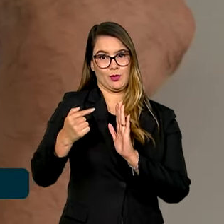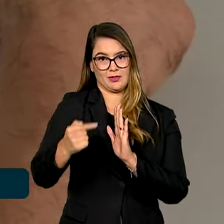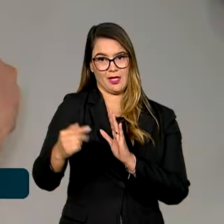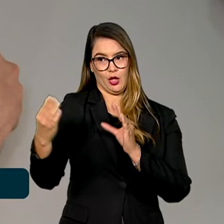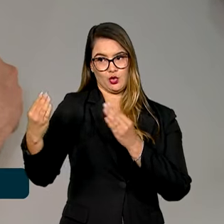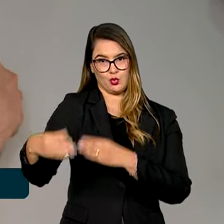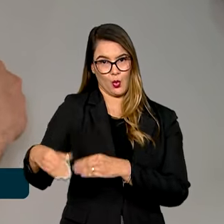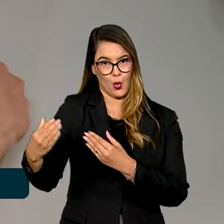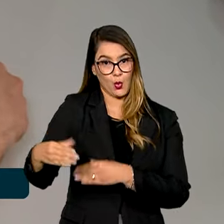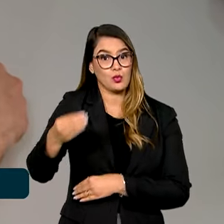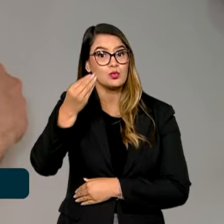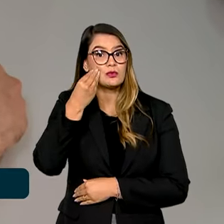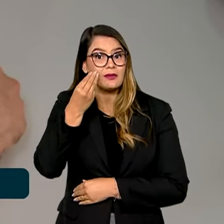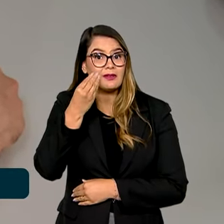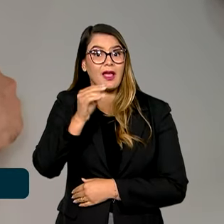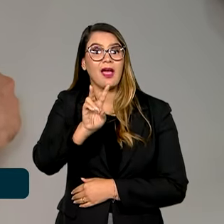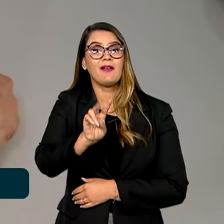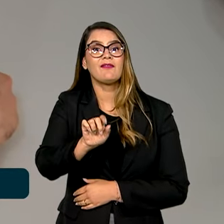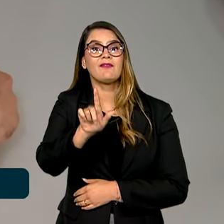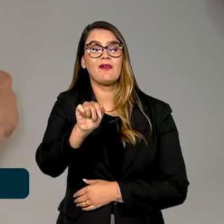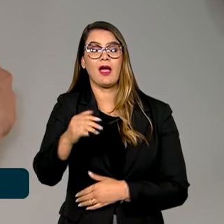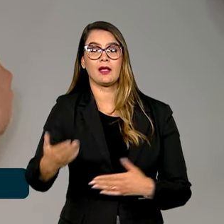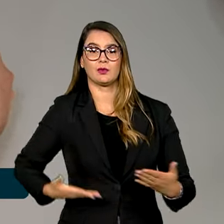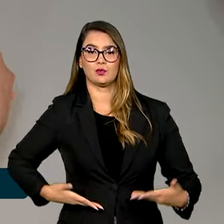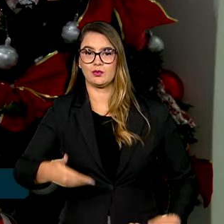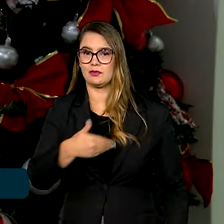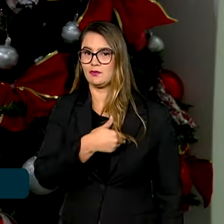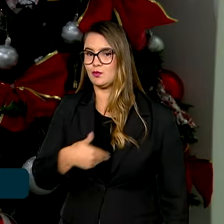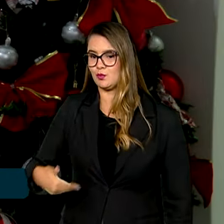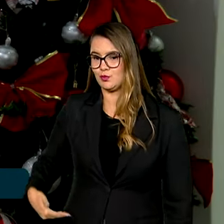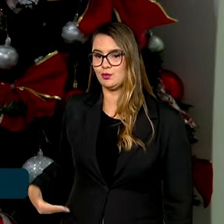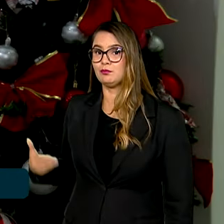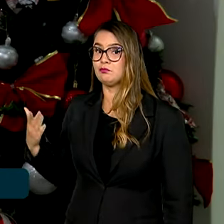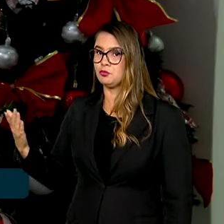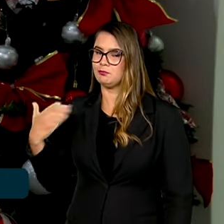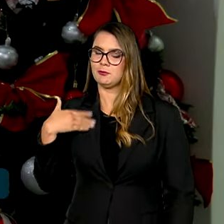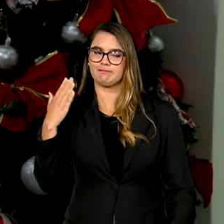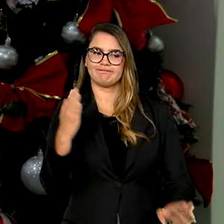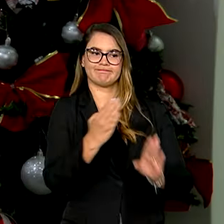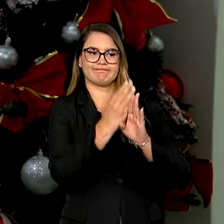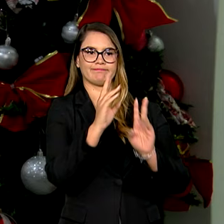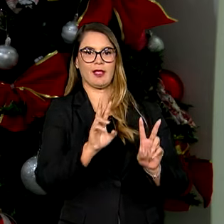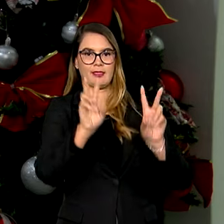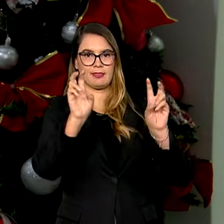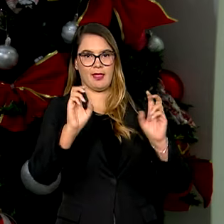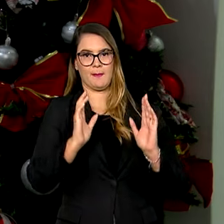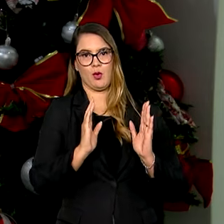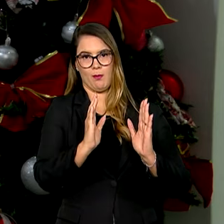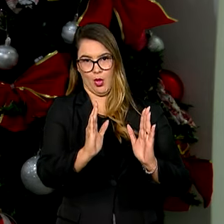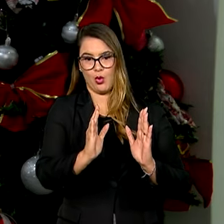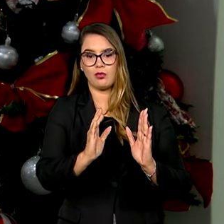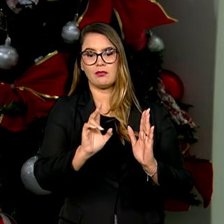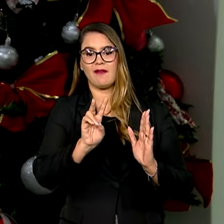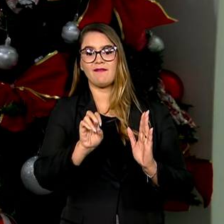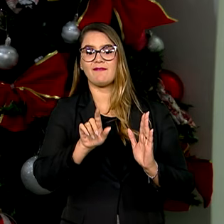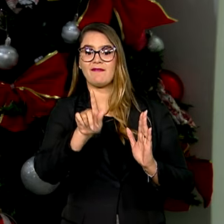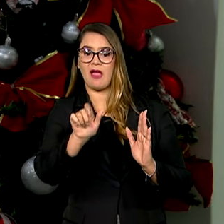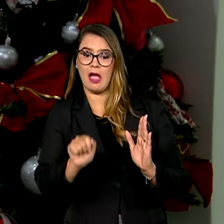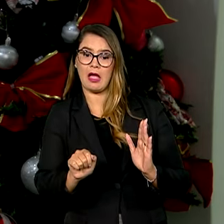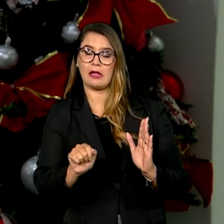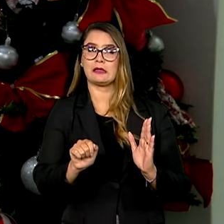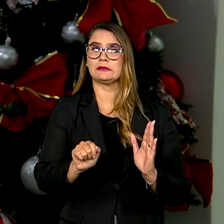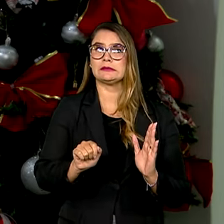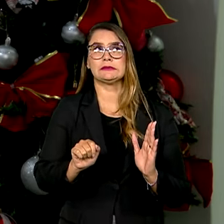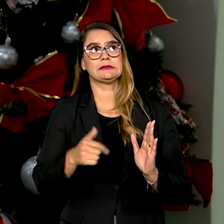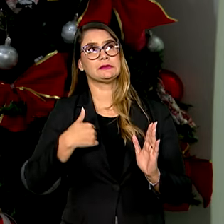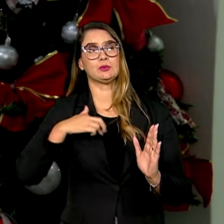unificado para tentar uma vaga no serviço público. Eu me identifiquei mais com o tema mesmo. A questão de vagas, acho que para mim não